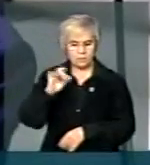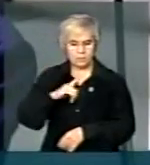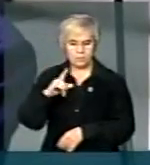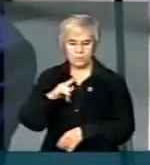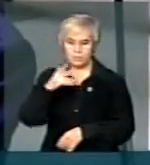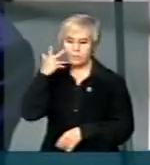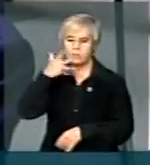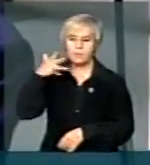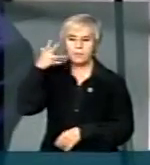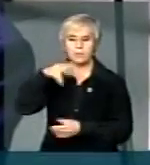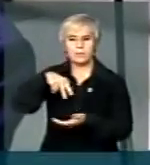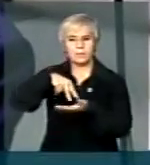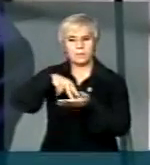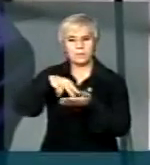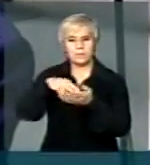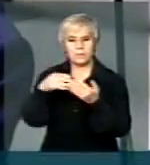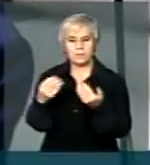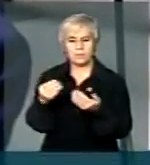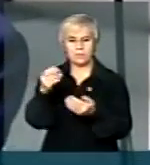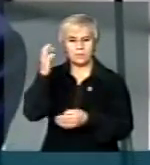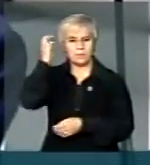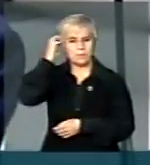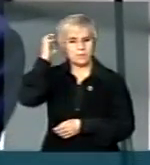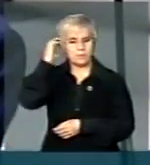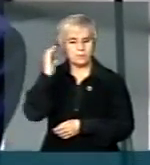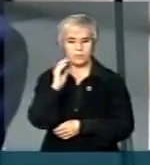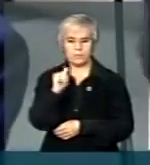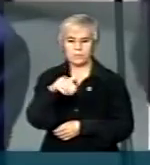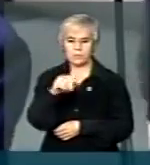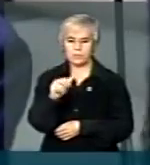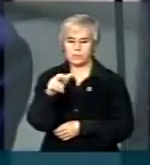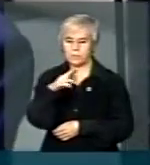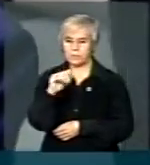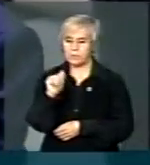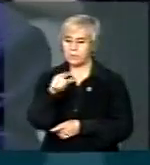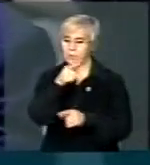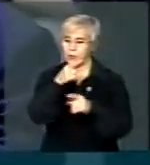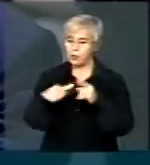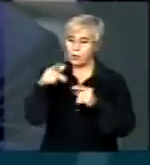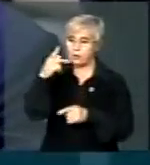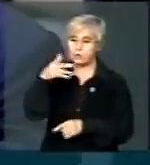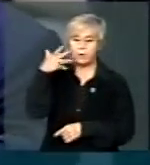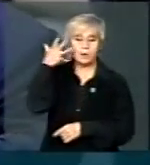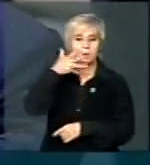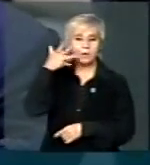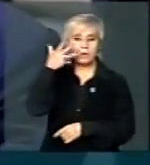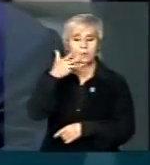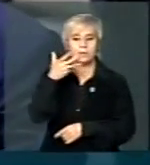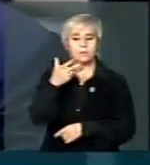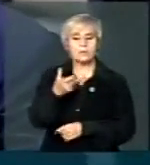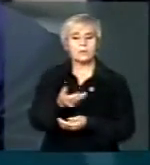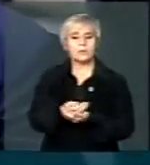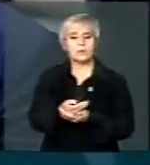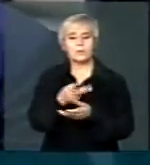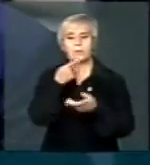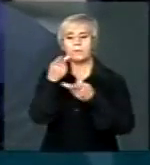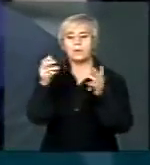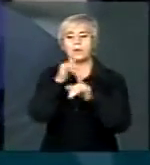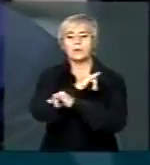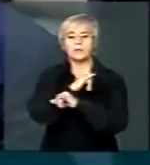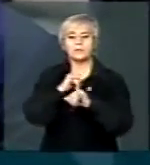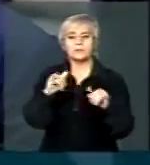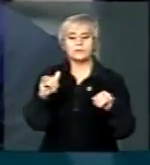o pronunciamento e a Rádio Câmara interrompe o seu pronunciamento para divulgar